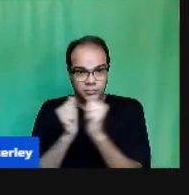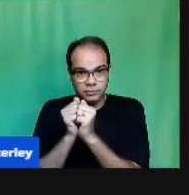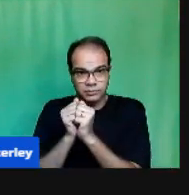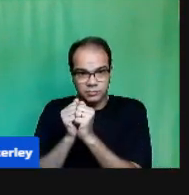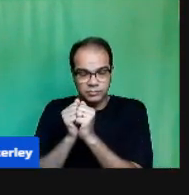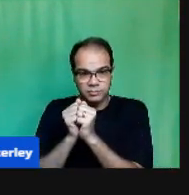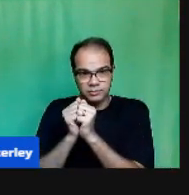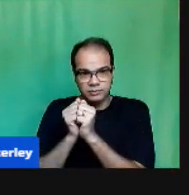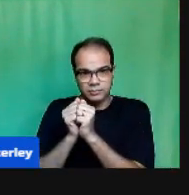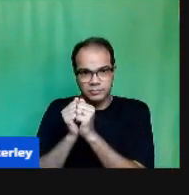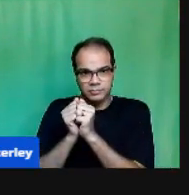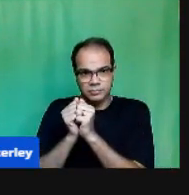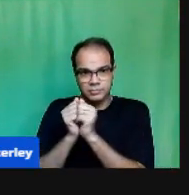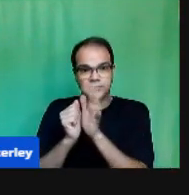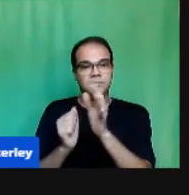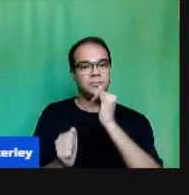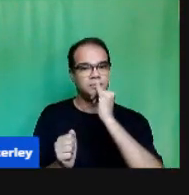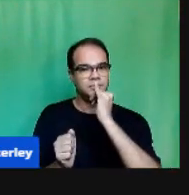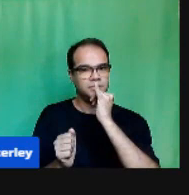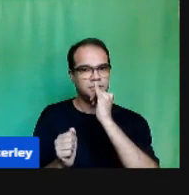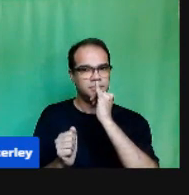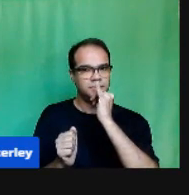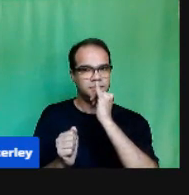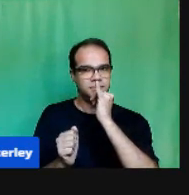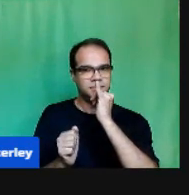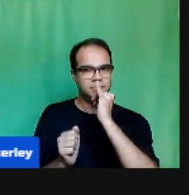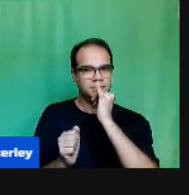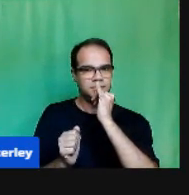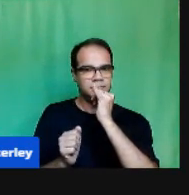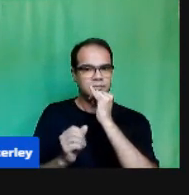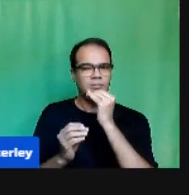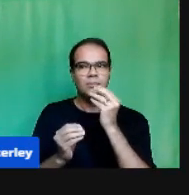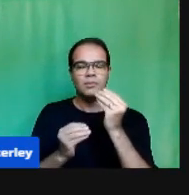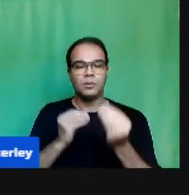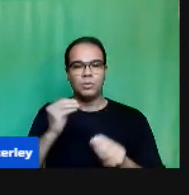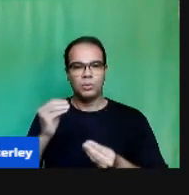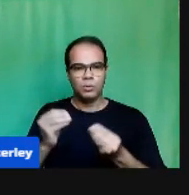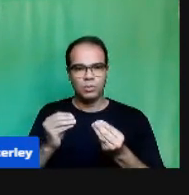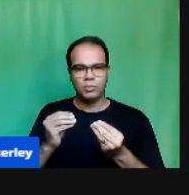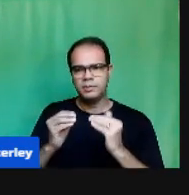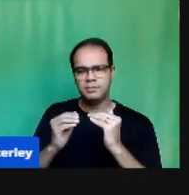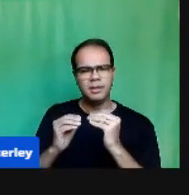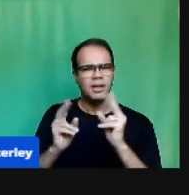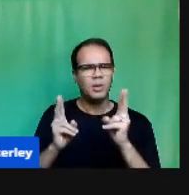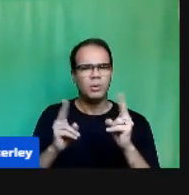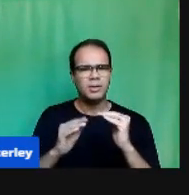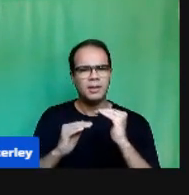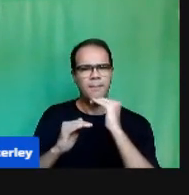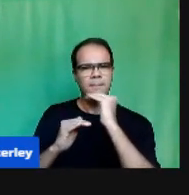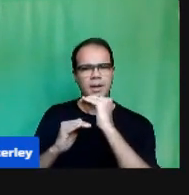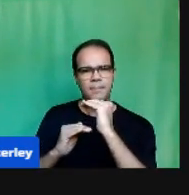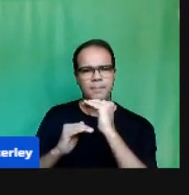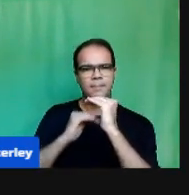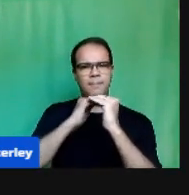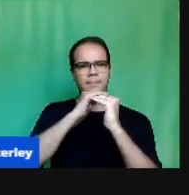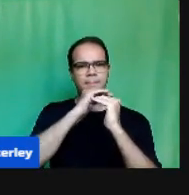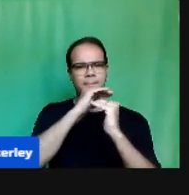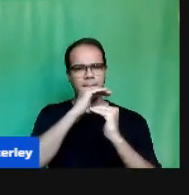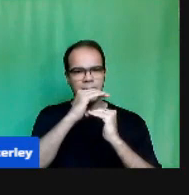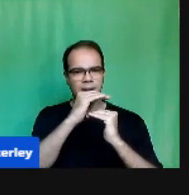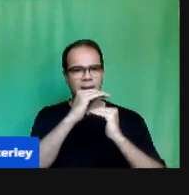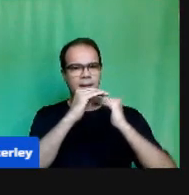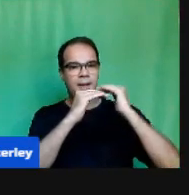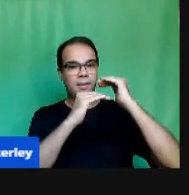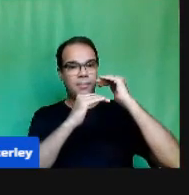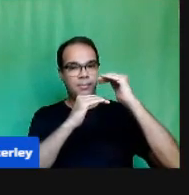Por exemplo Com métodos Que passem Pela conclusão De etapas E que possibilitem Práticas De